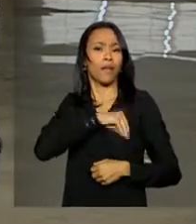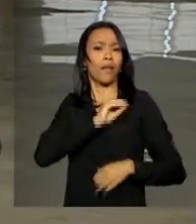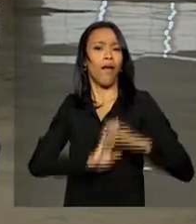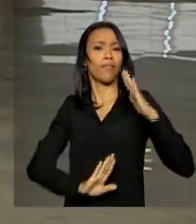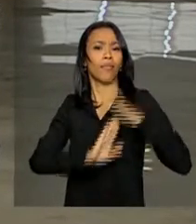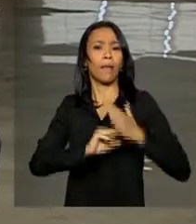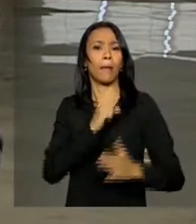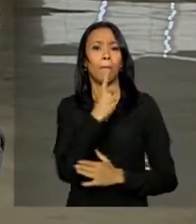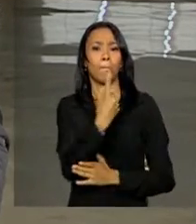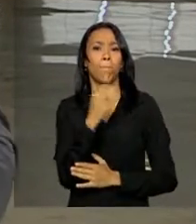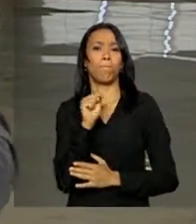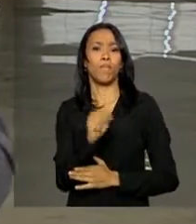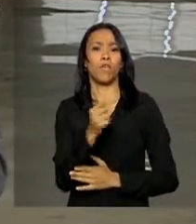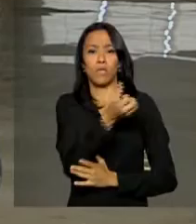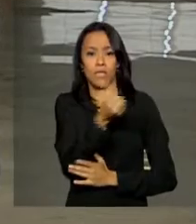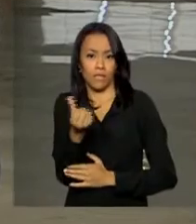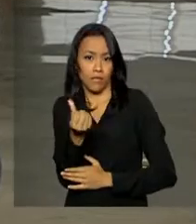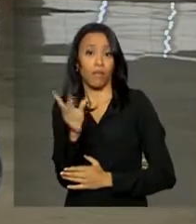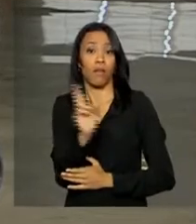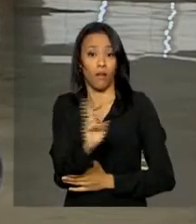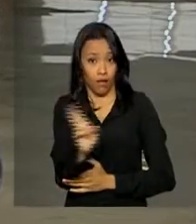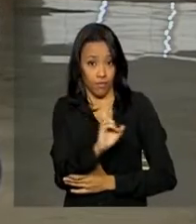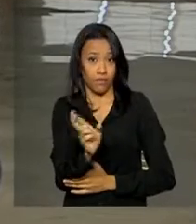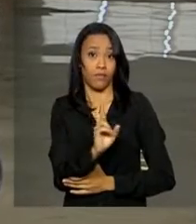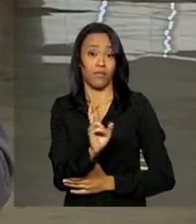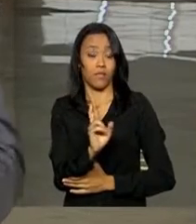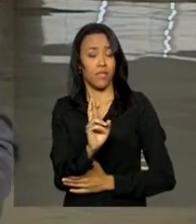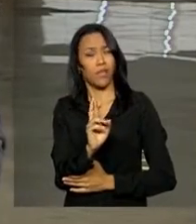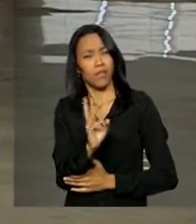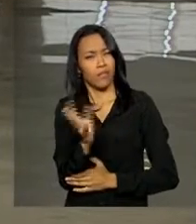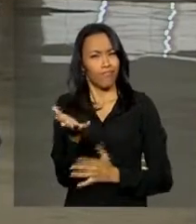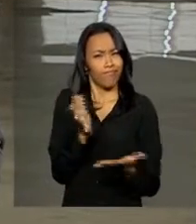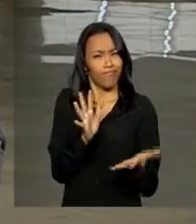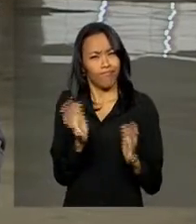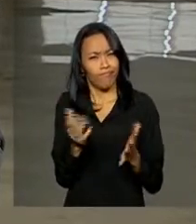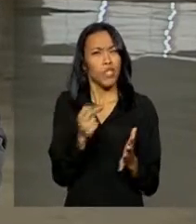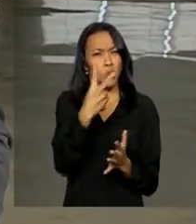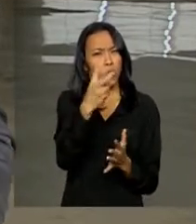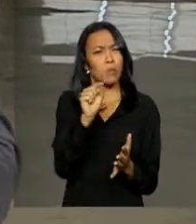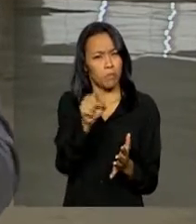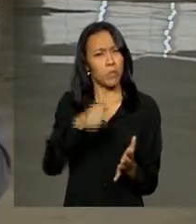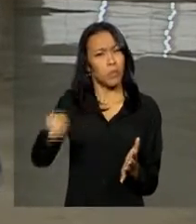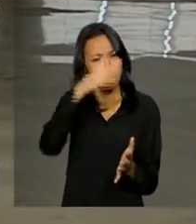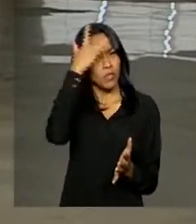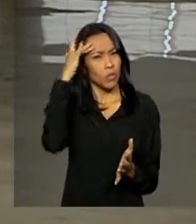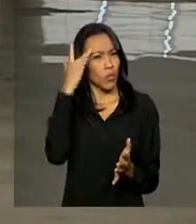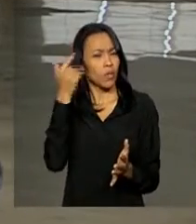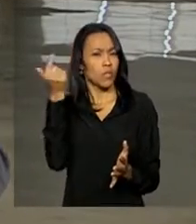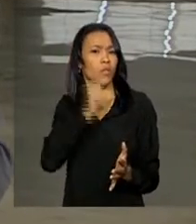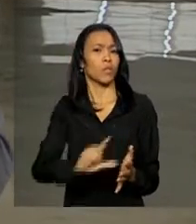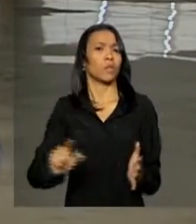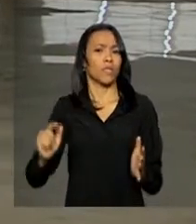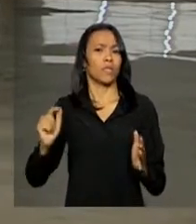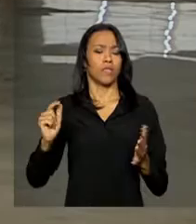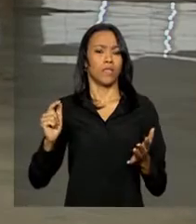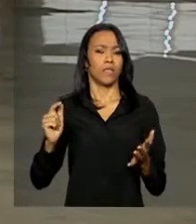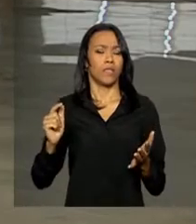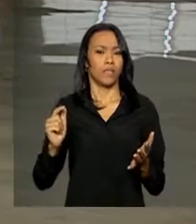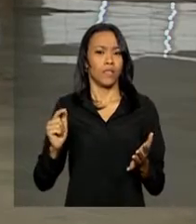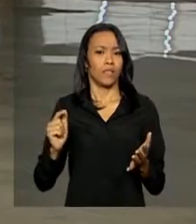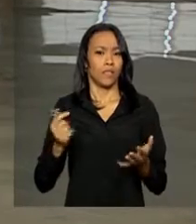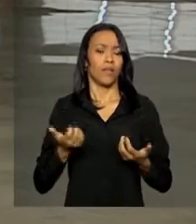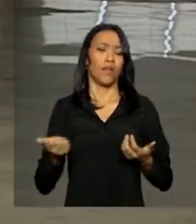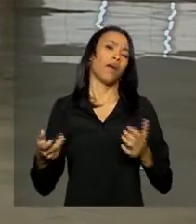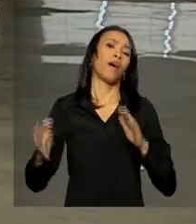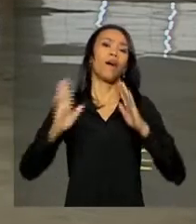R$.600. A estimativa é que cerca de 2 mil pessoas sejam beneficiadas com